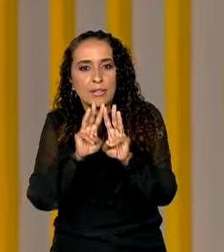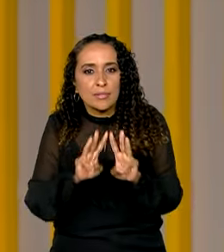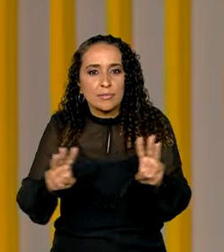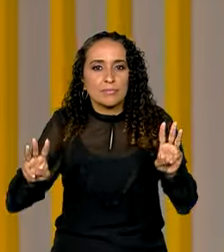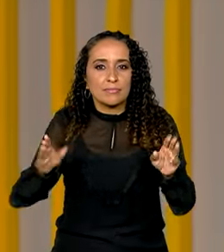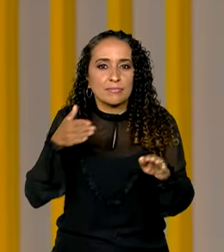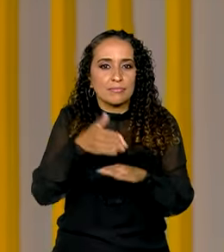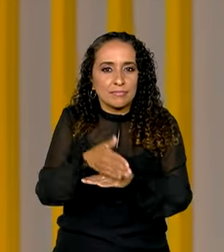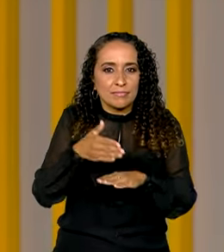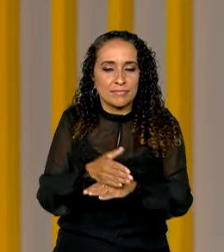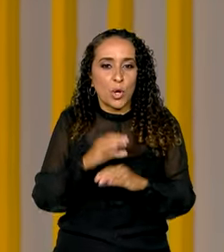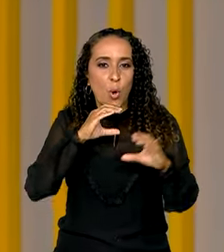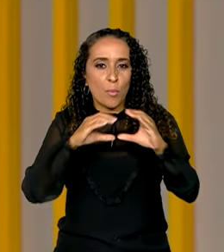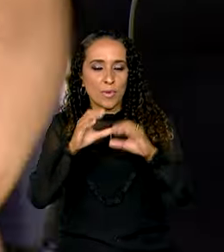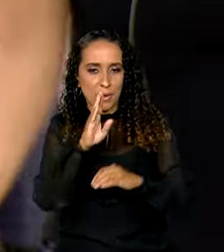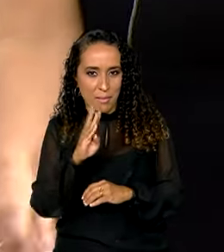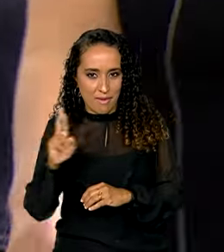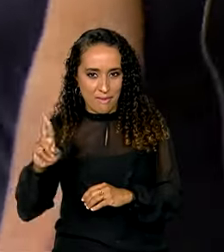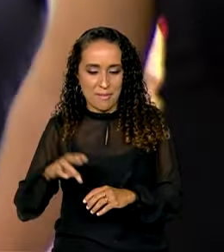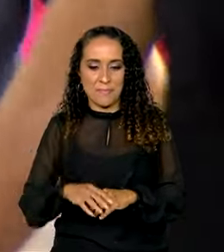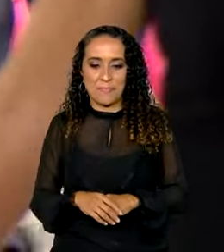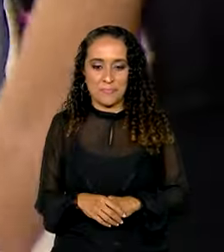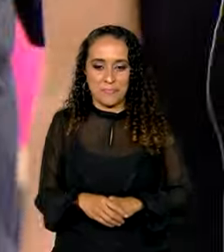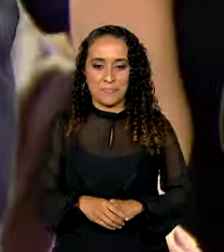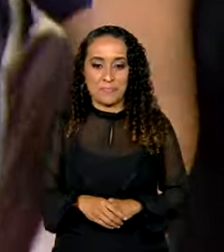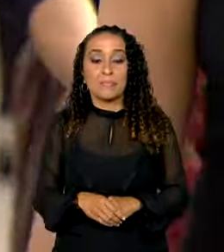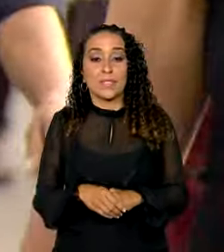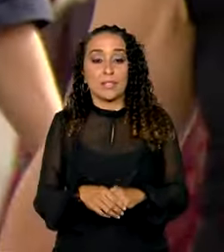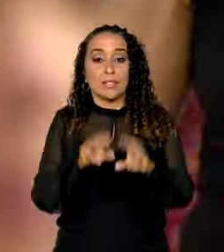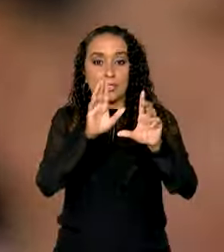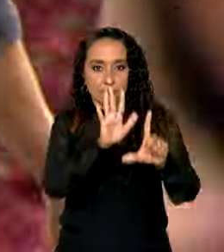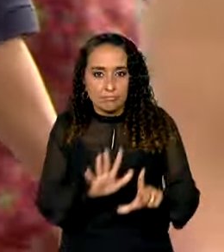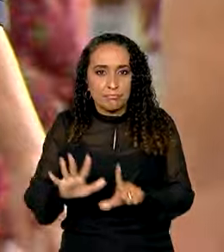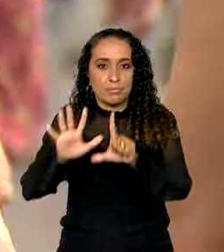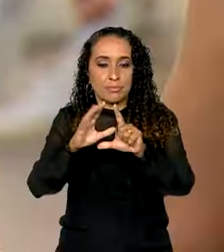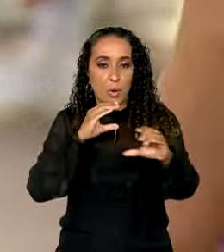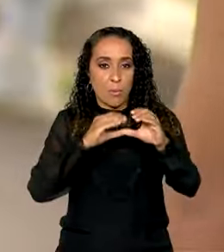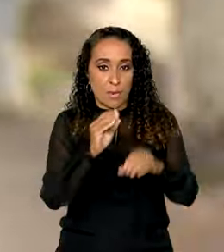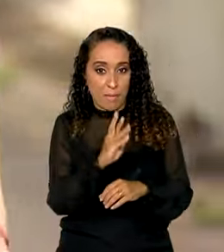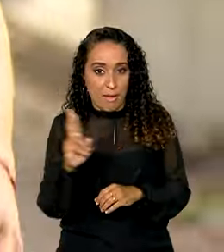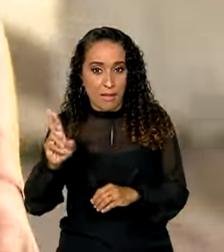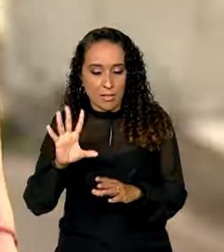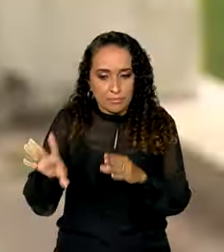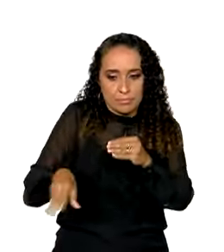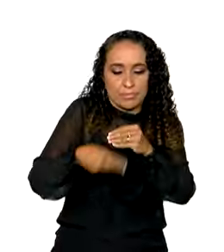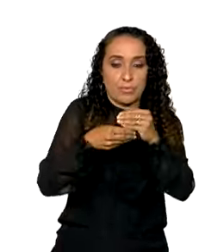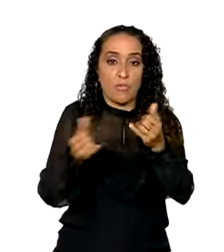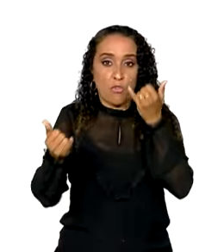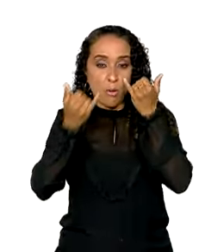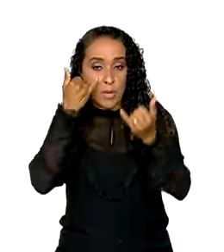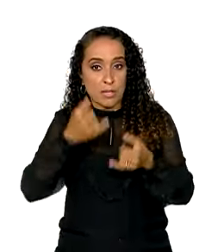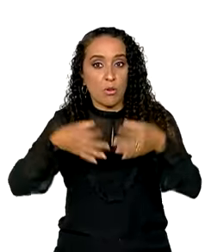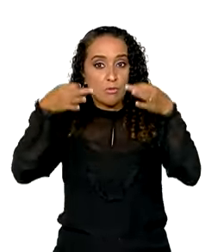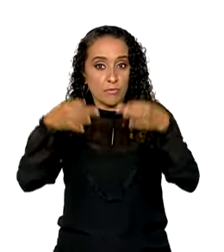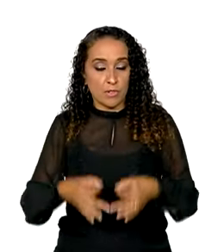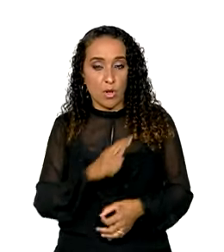Comunica.br. A plataforma Comunica.br agrega informações oficiais do Governo Federal sobre